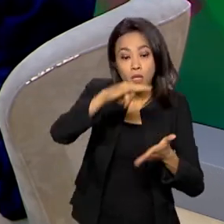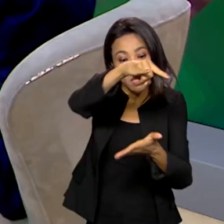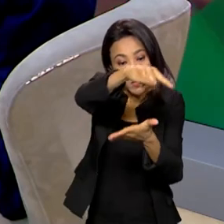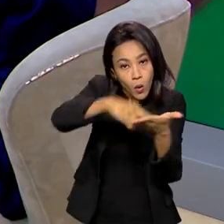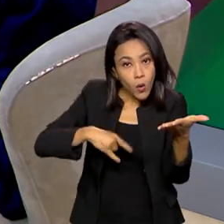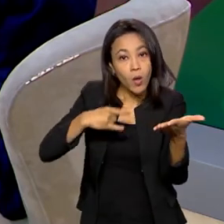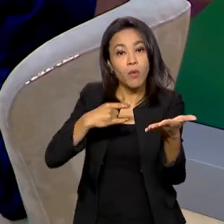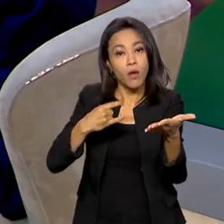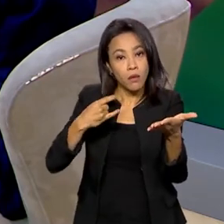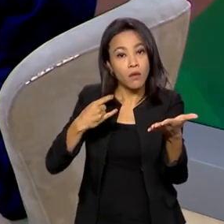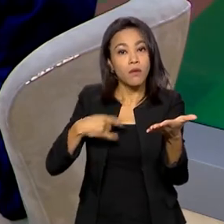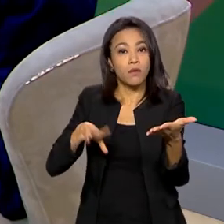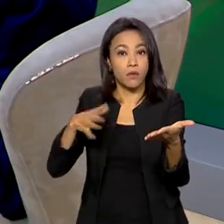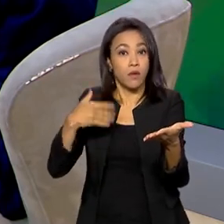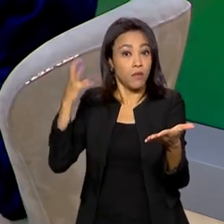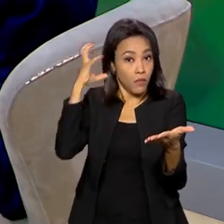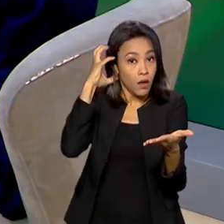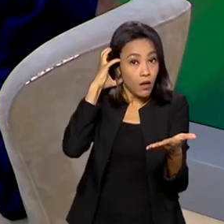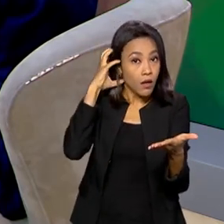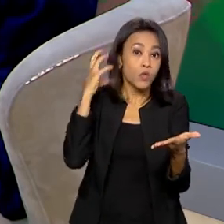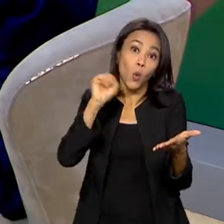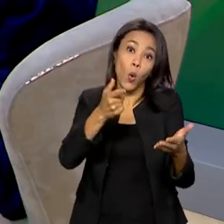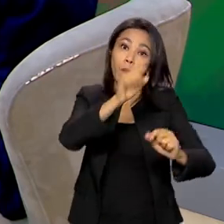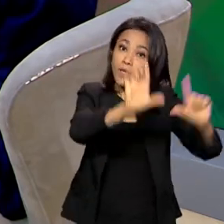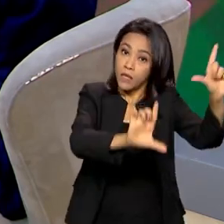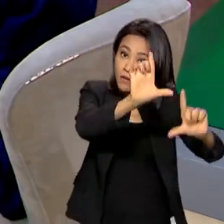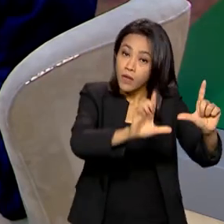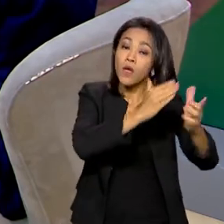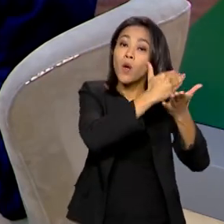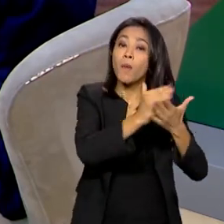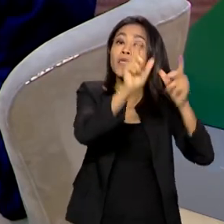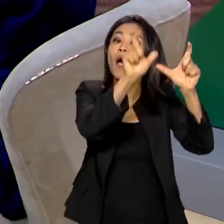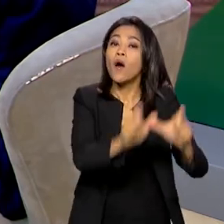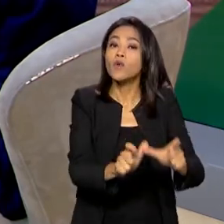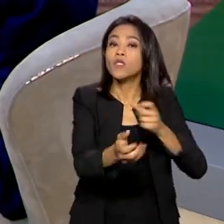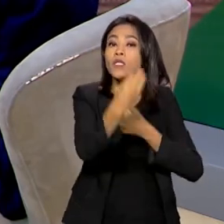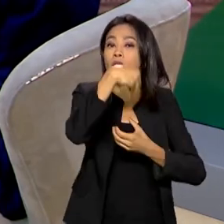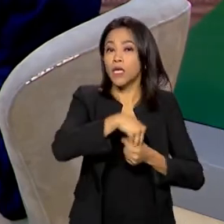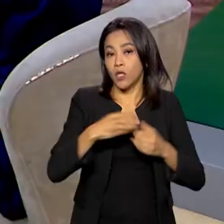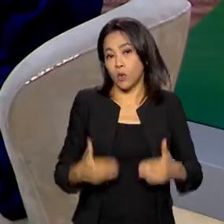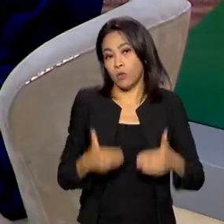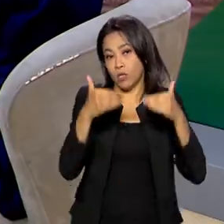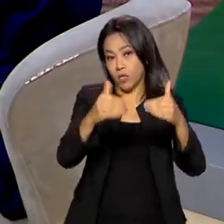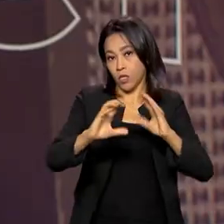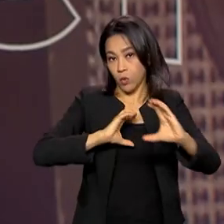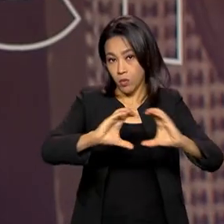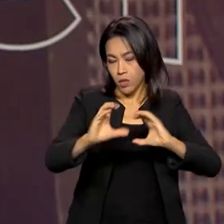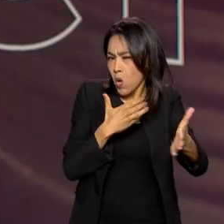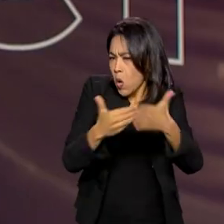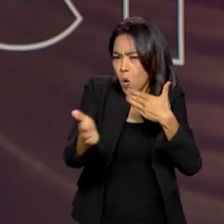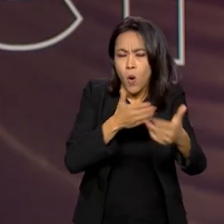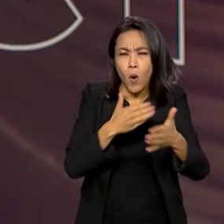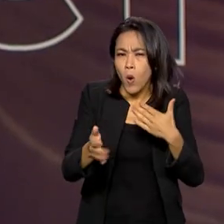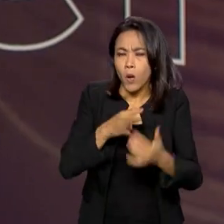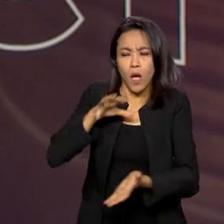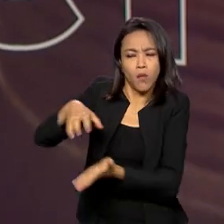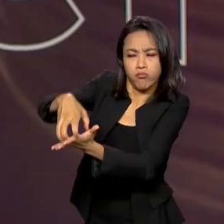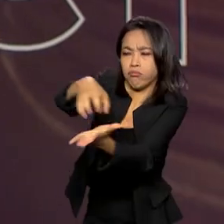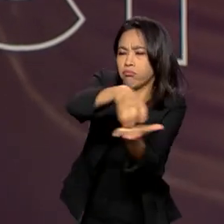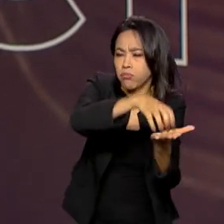ou uma TV inicia no Ministério das Comunicações. Qualquer entidade pode entrar no site do